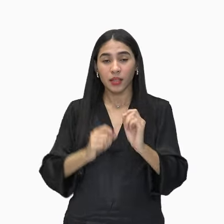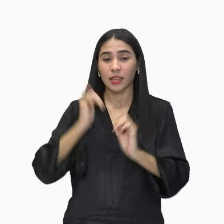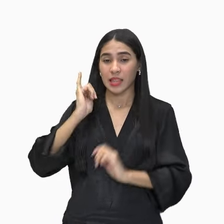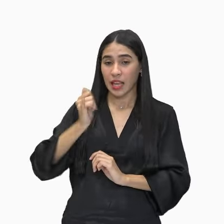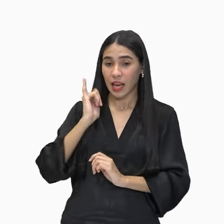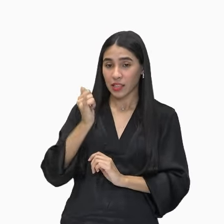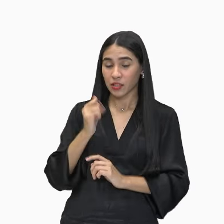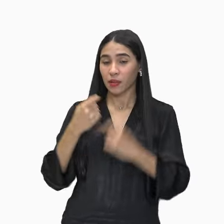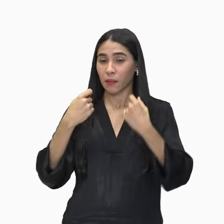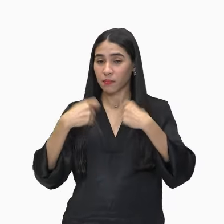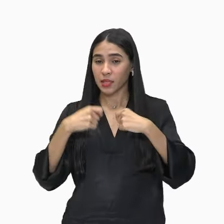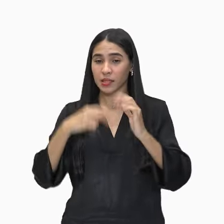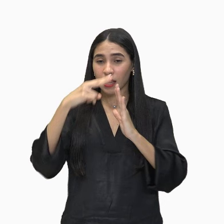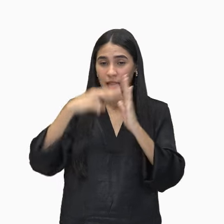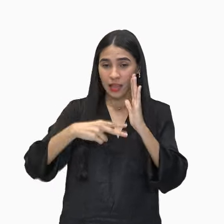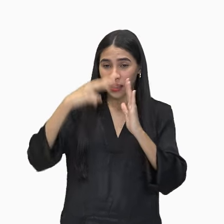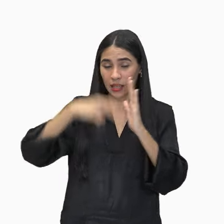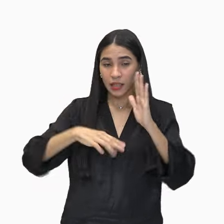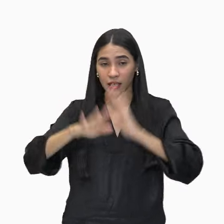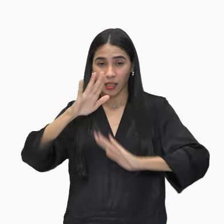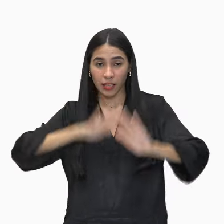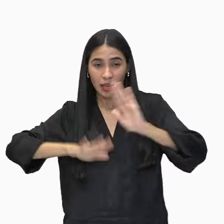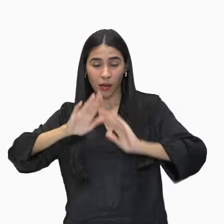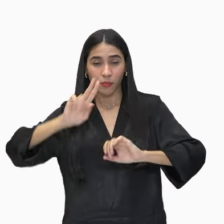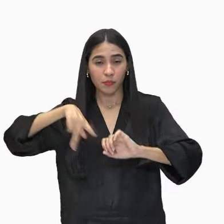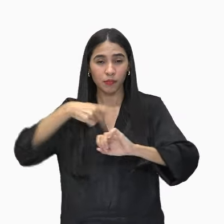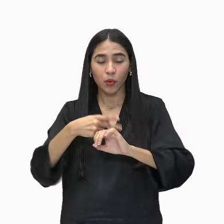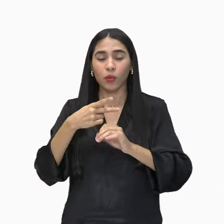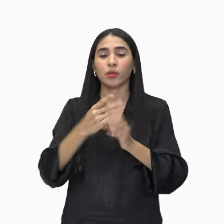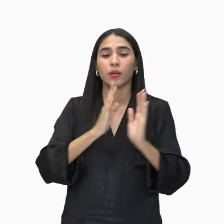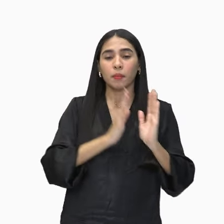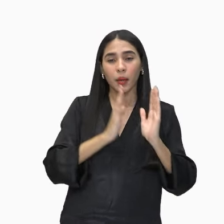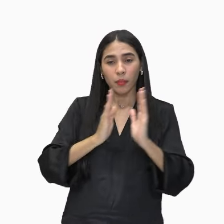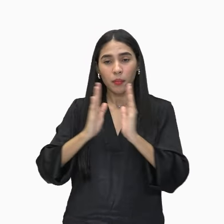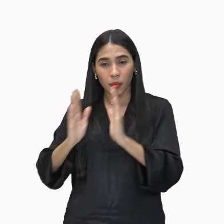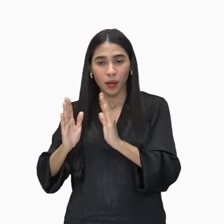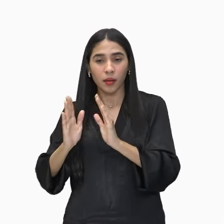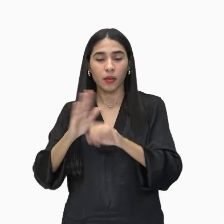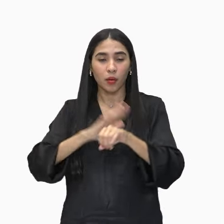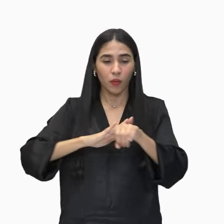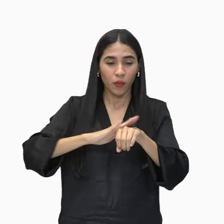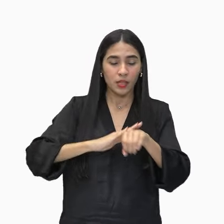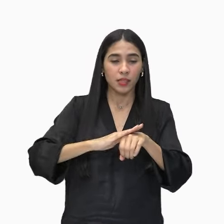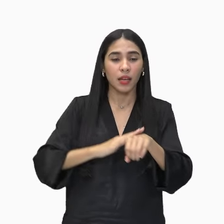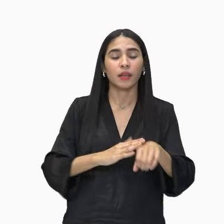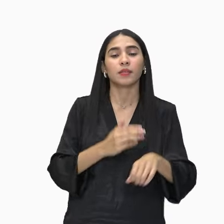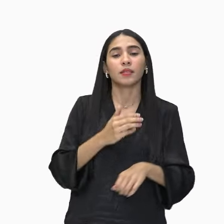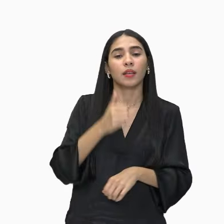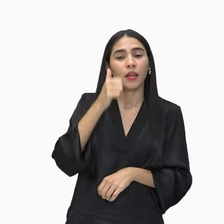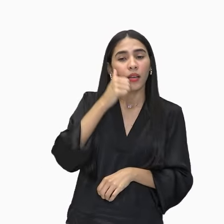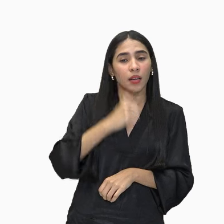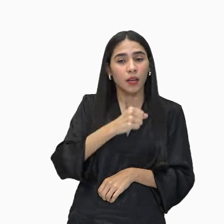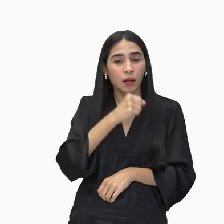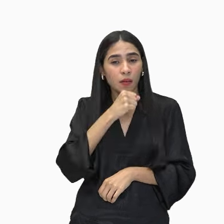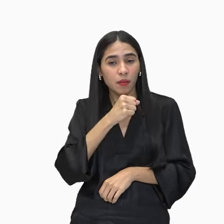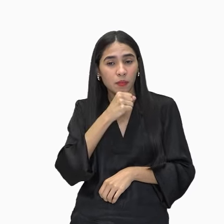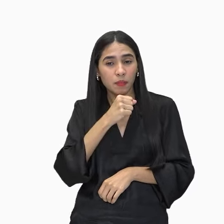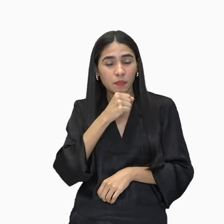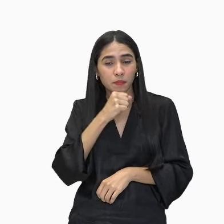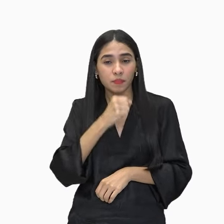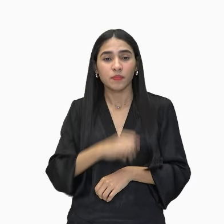simbólica. E aí ele incorporou todo esse processo de conversar com a cutia, né? Aí a questão dos